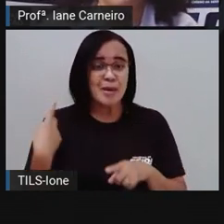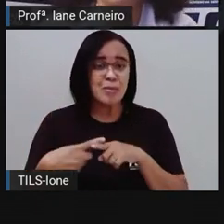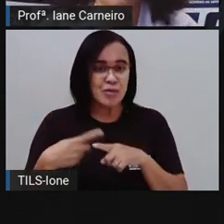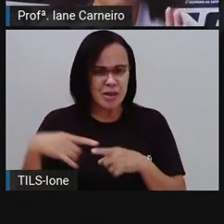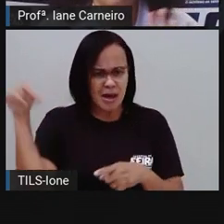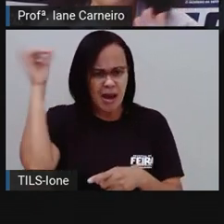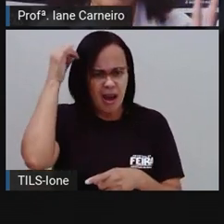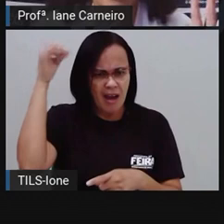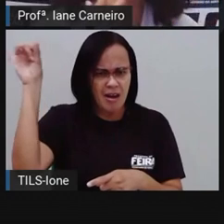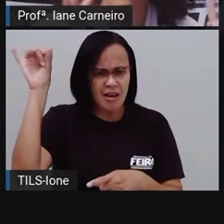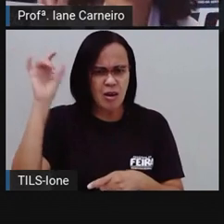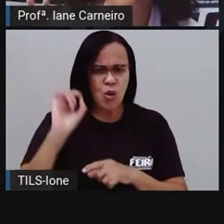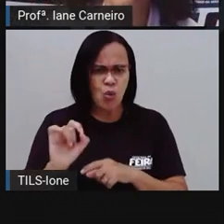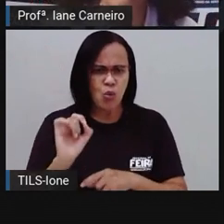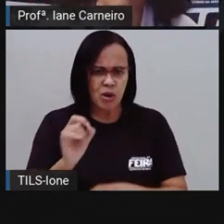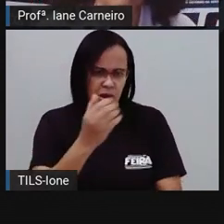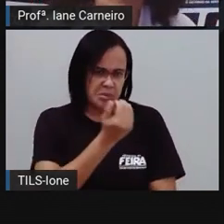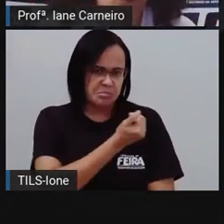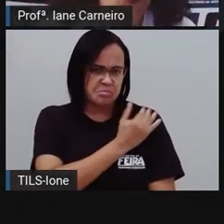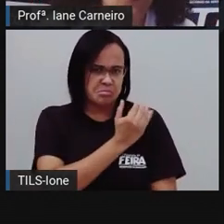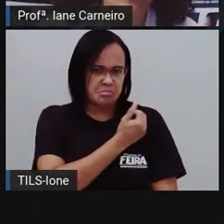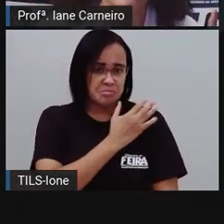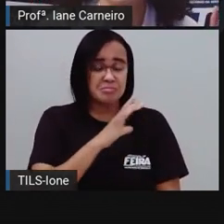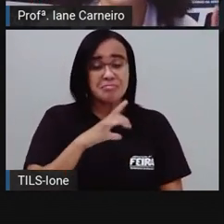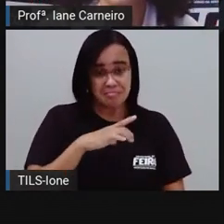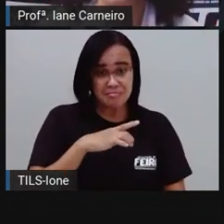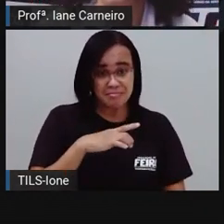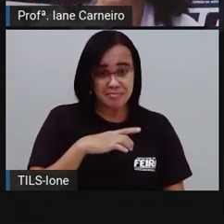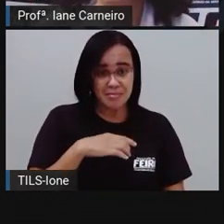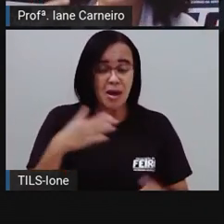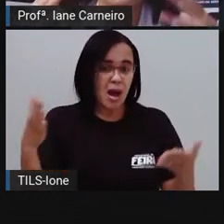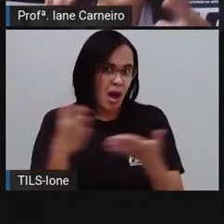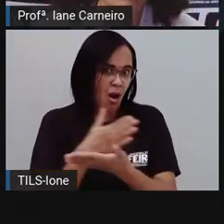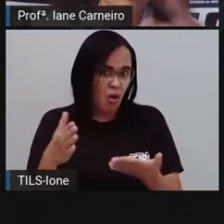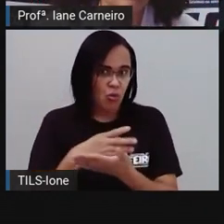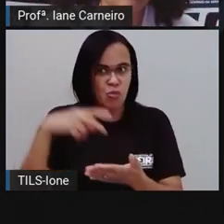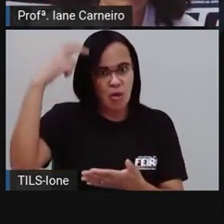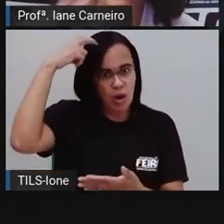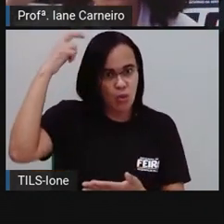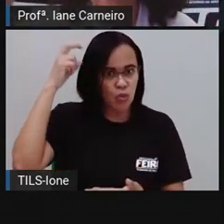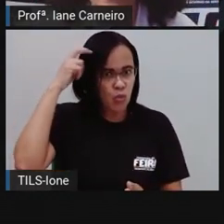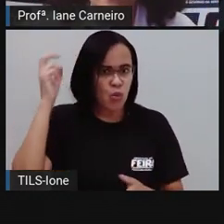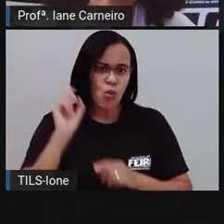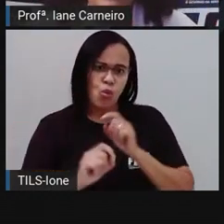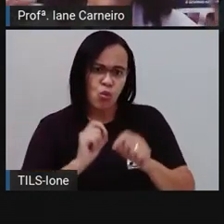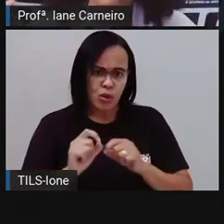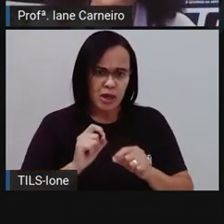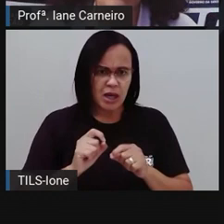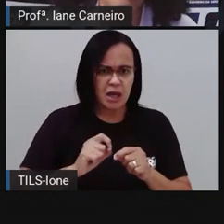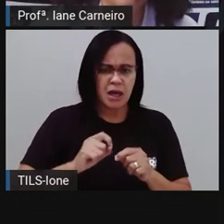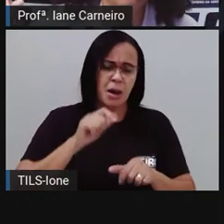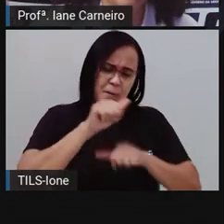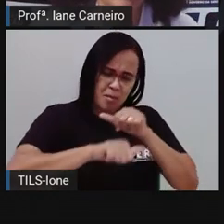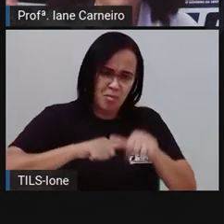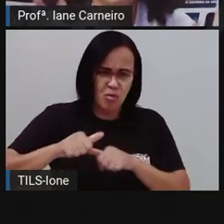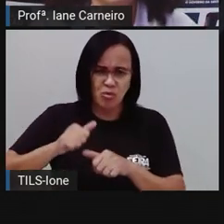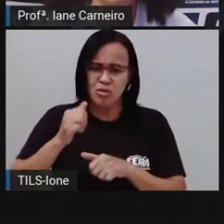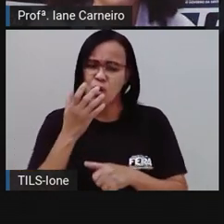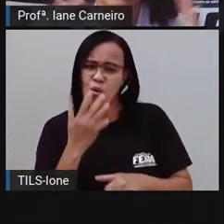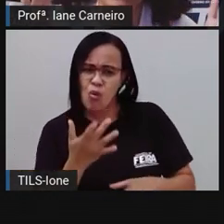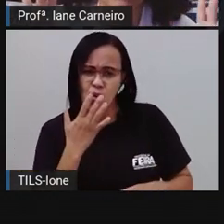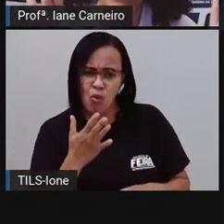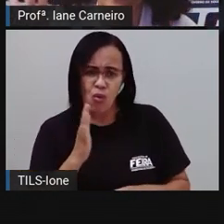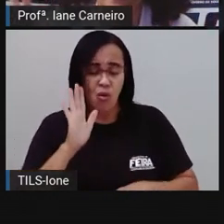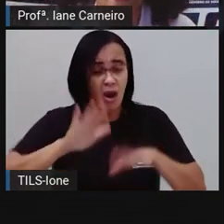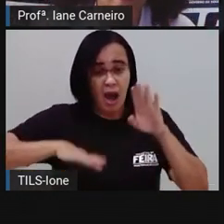não gosta de usar algum tipo de cor, né? Ou não gosta de pintar a casa de algum tipo de cor porque acha